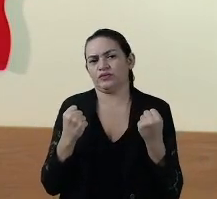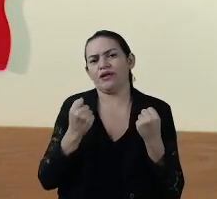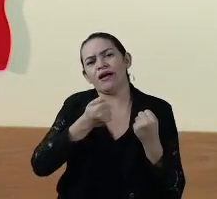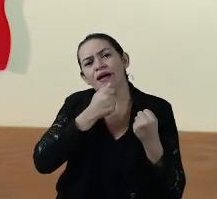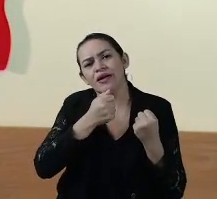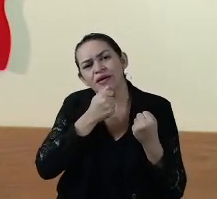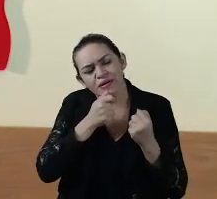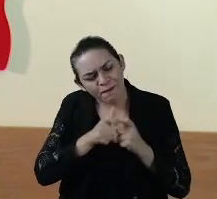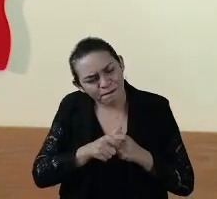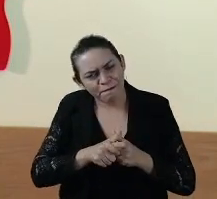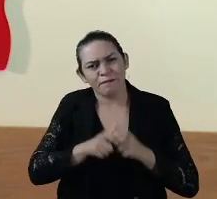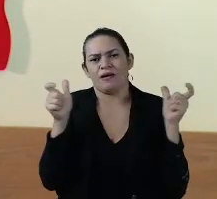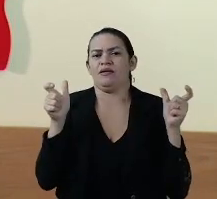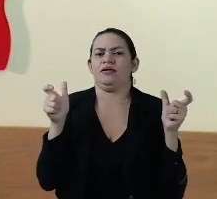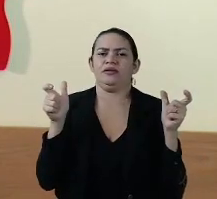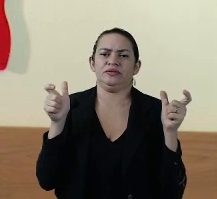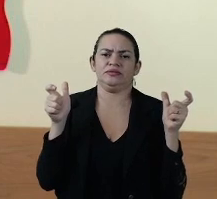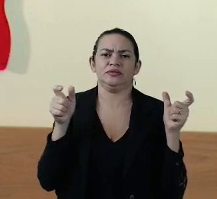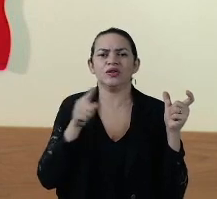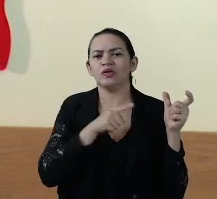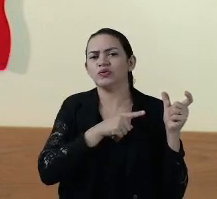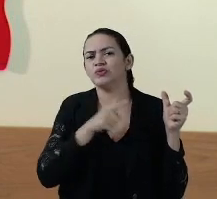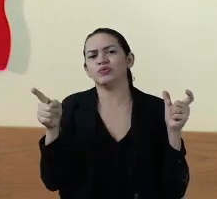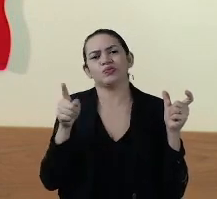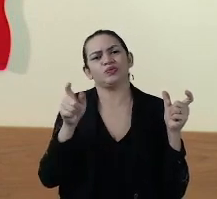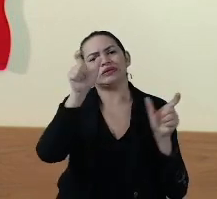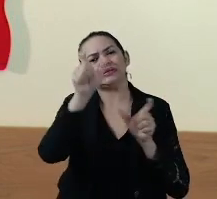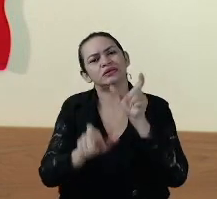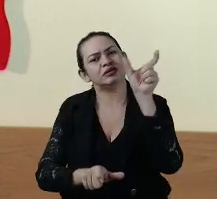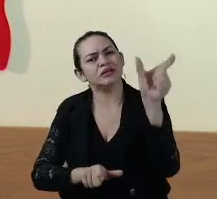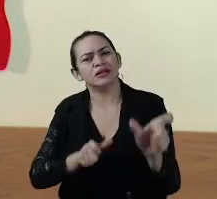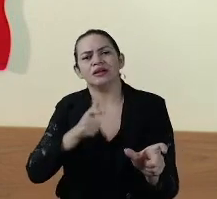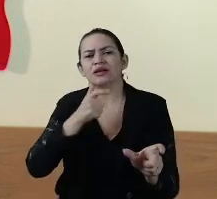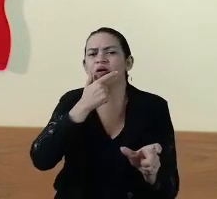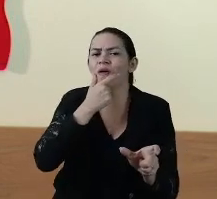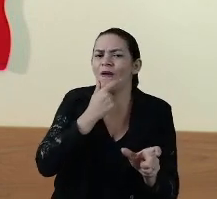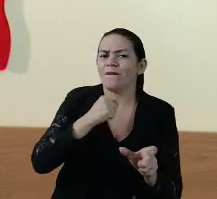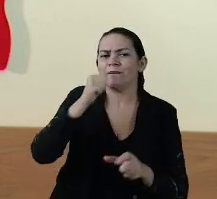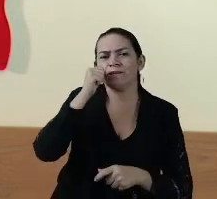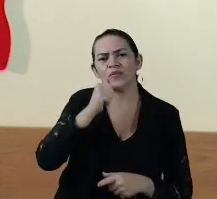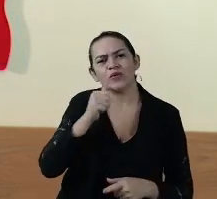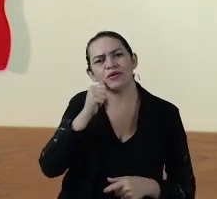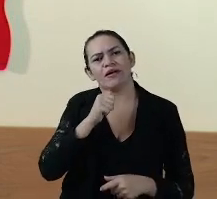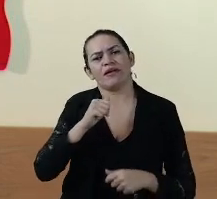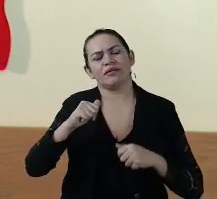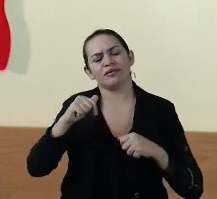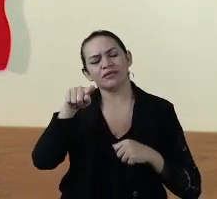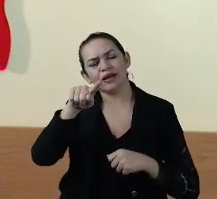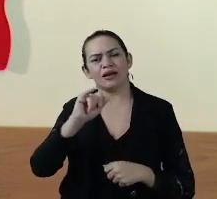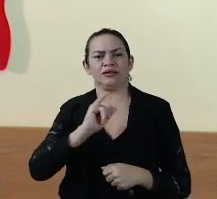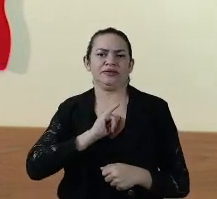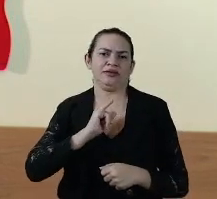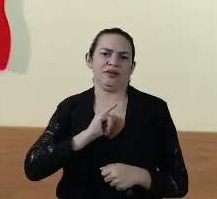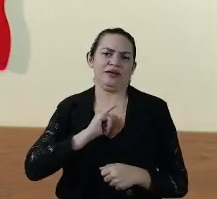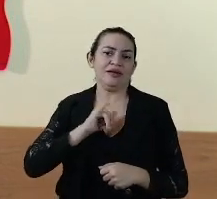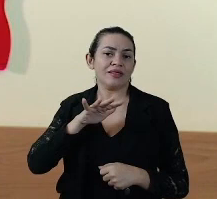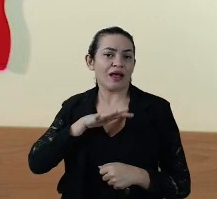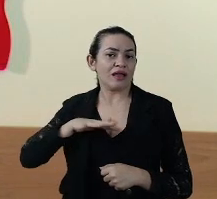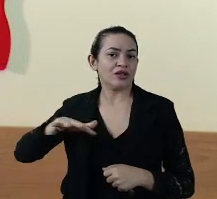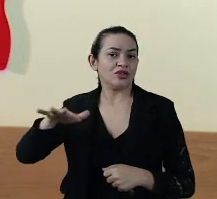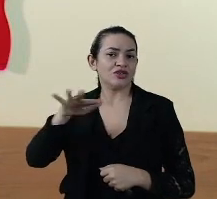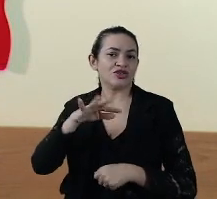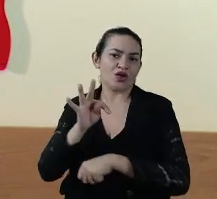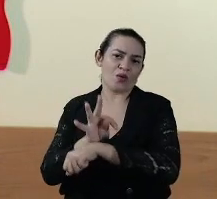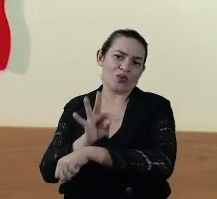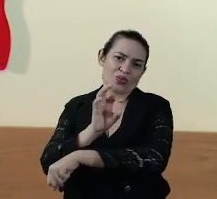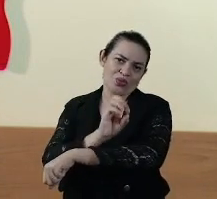ainda maior, dos queridos cidadãos, das queridas cidadãs da cidade de Imperatriz e da região Tocantina, para